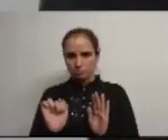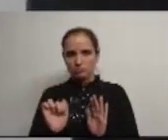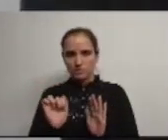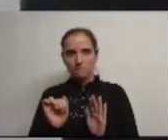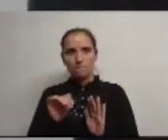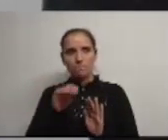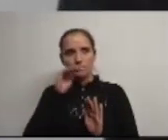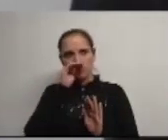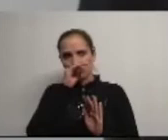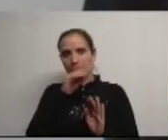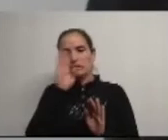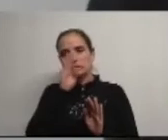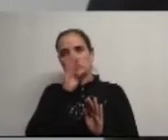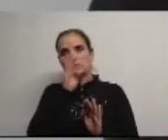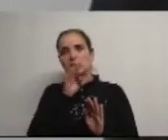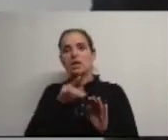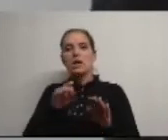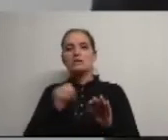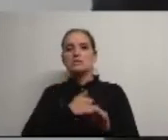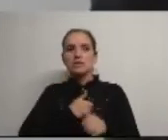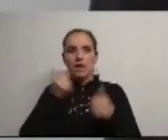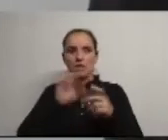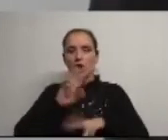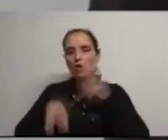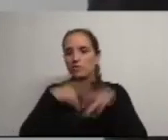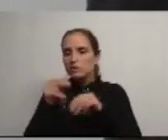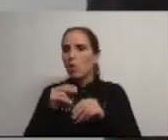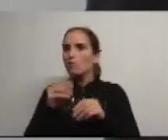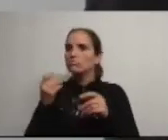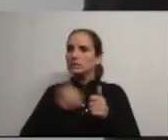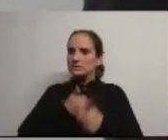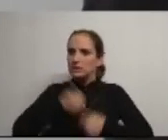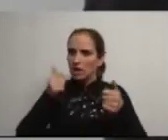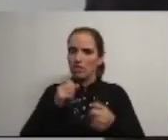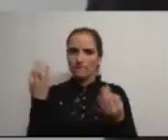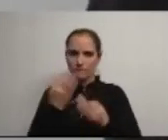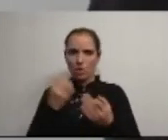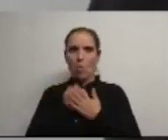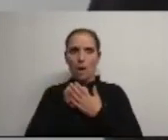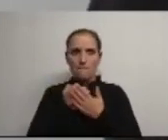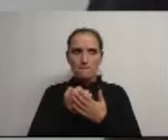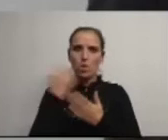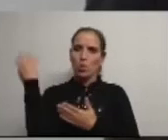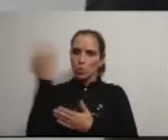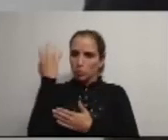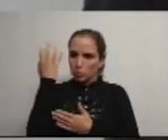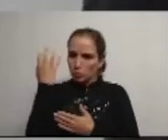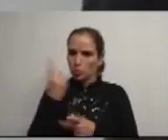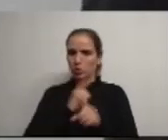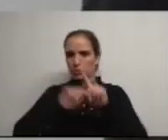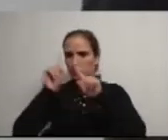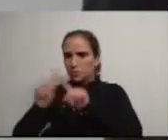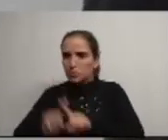o desenvolvimento da cidade pela renovação urbana que tem sofrido o apoio à cultura e a instituições